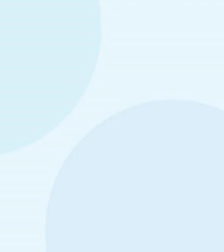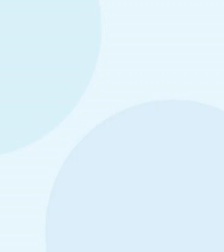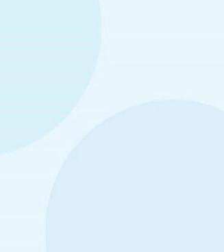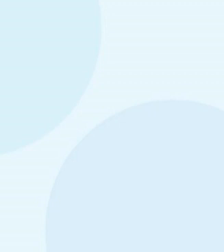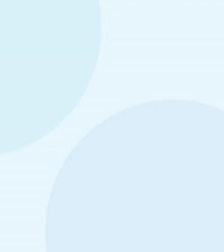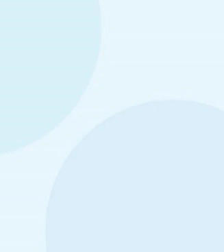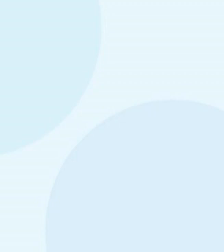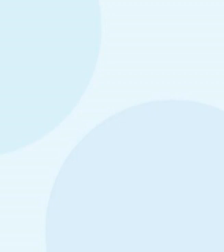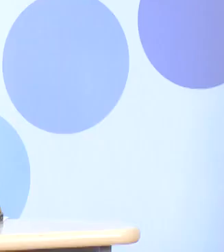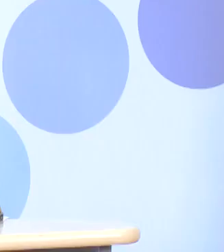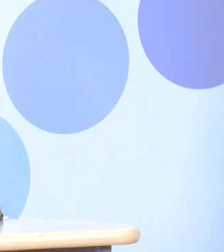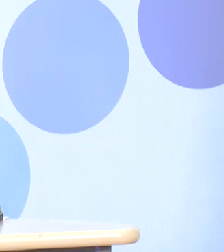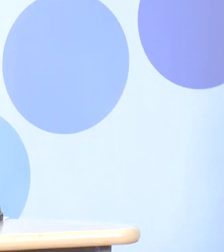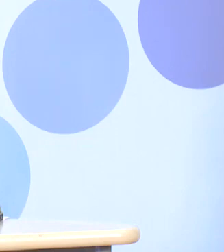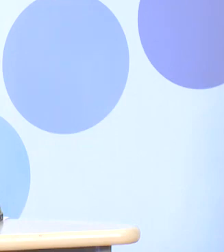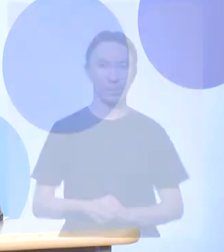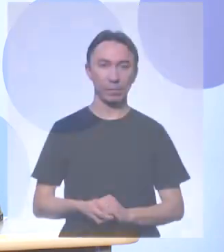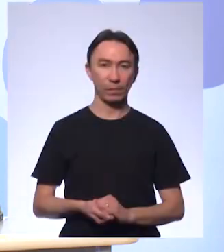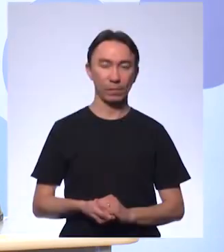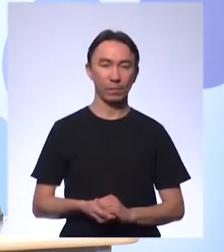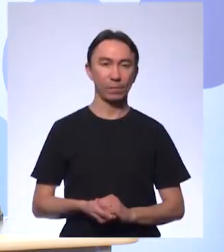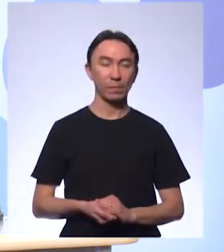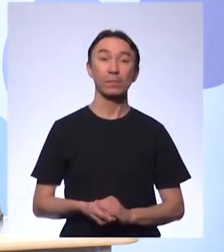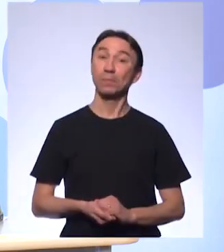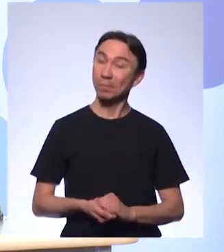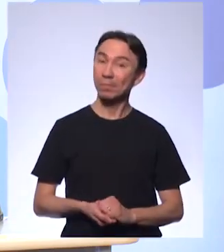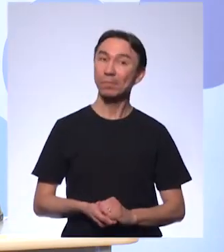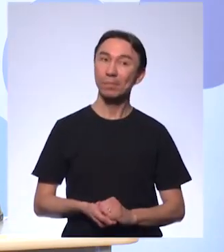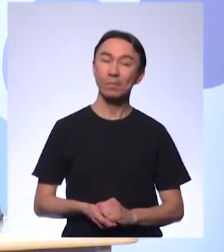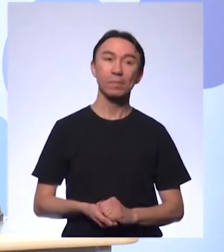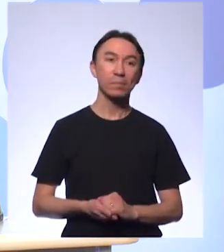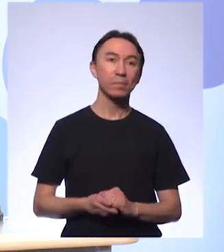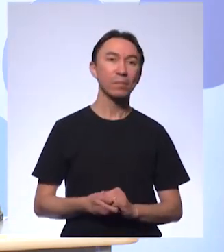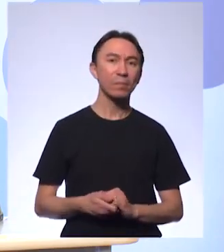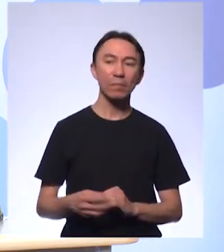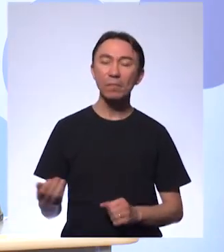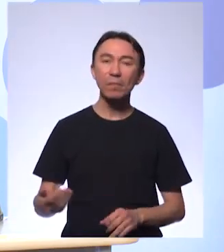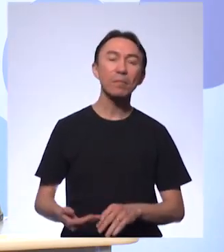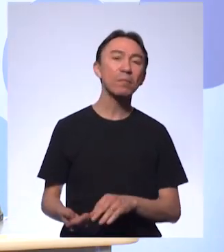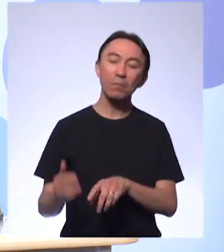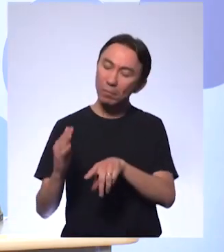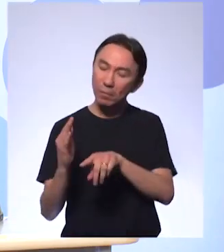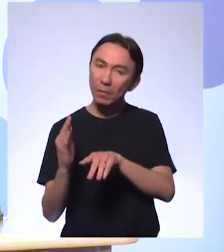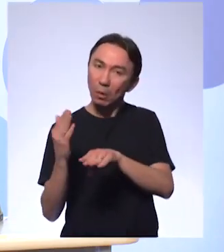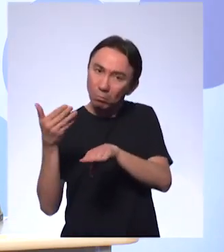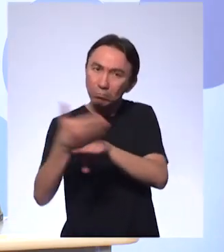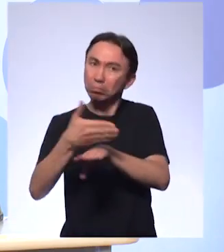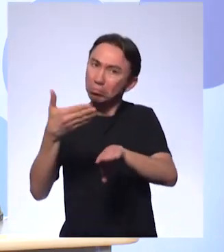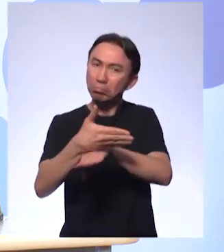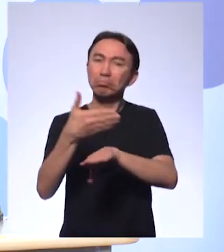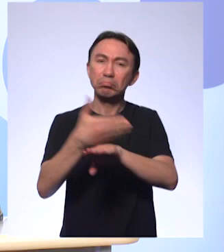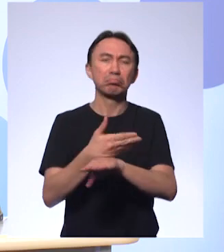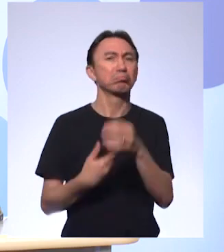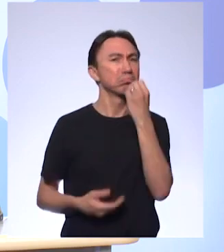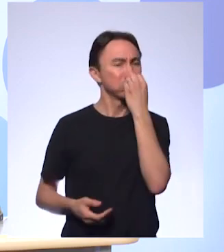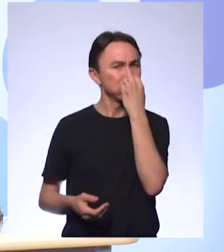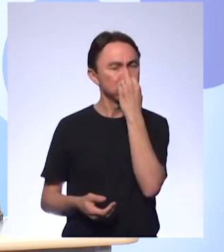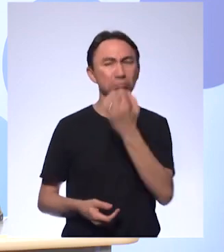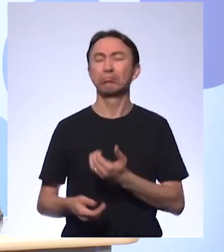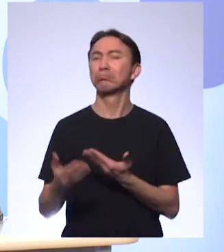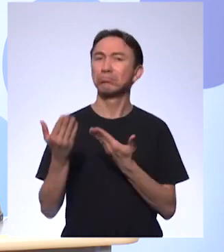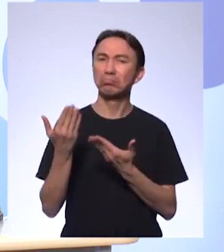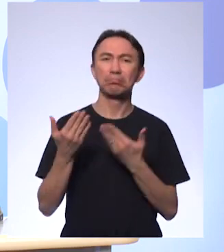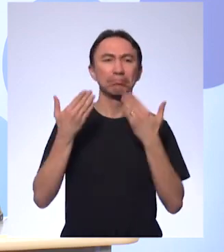Legenda Olha professor, uma contribuição aqui exemplar dos alunos